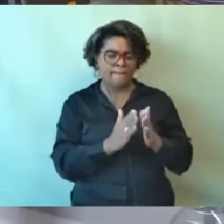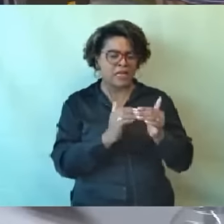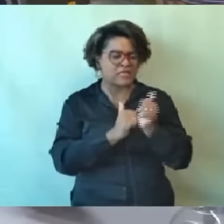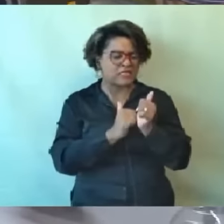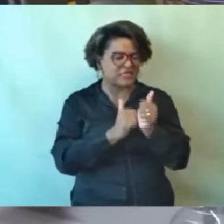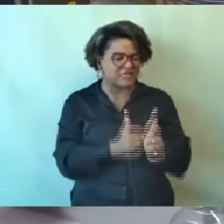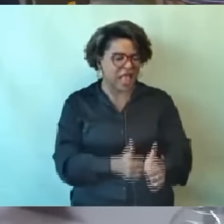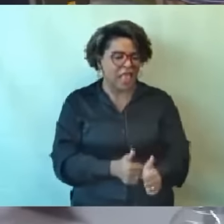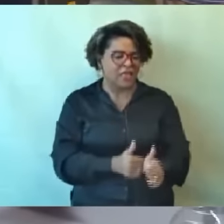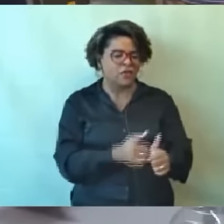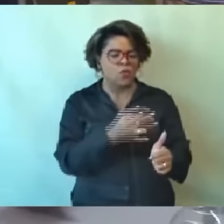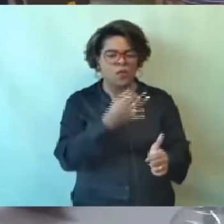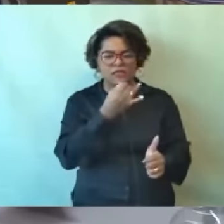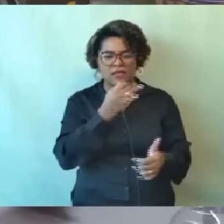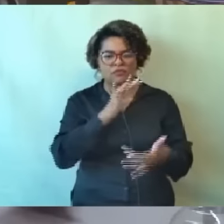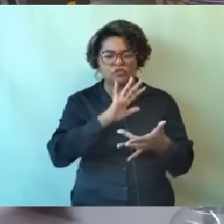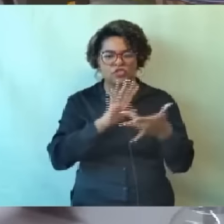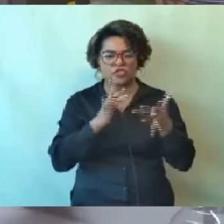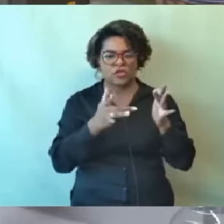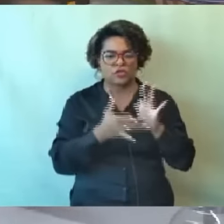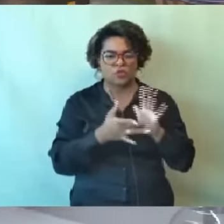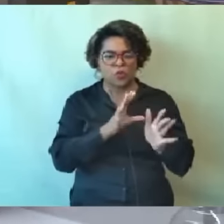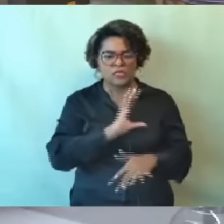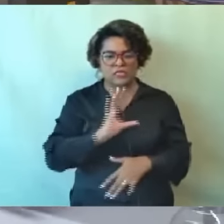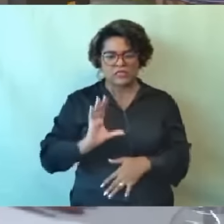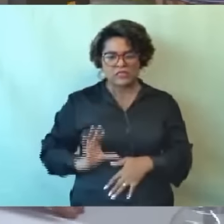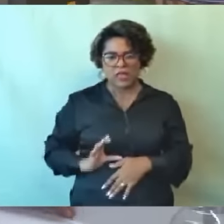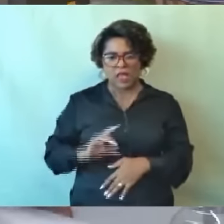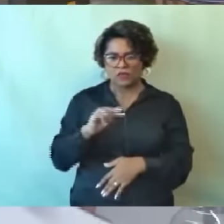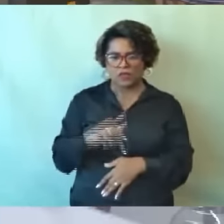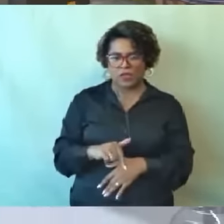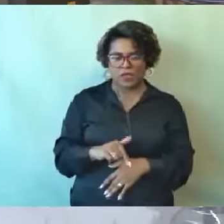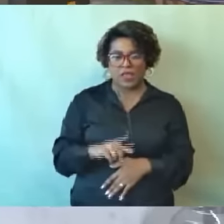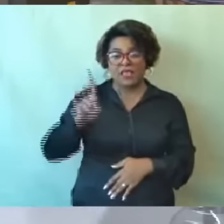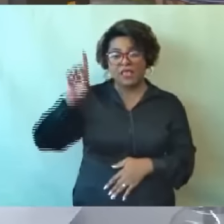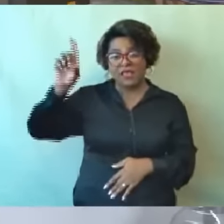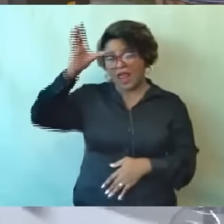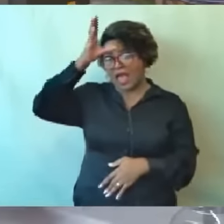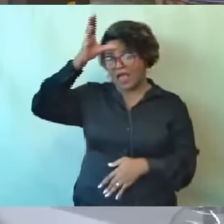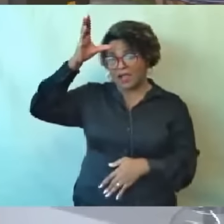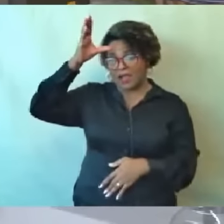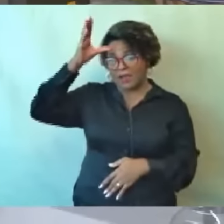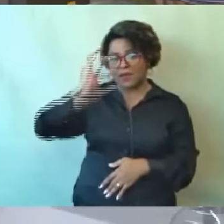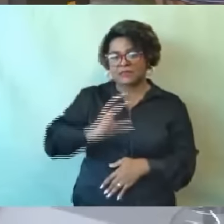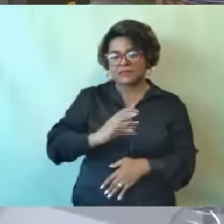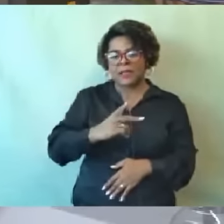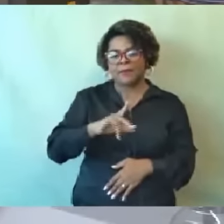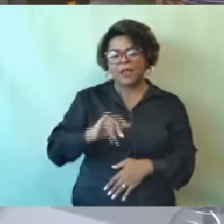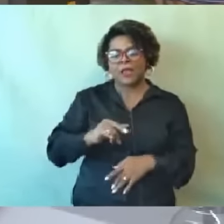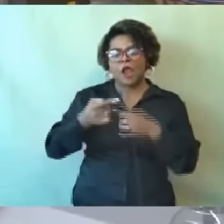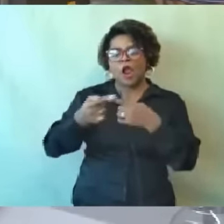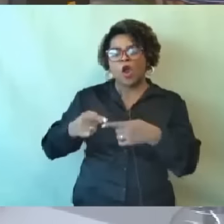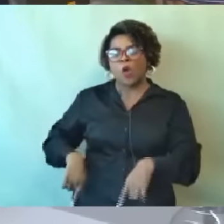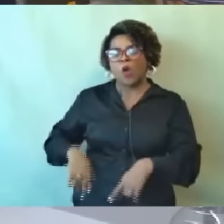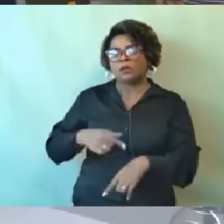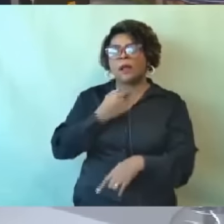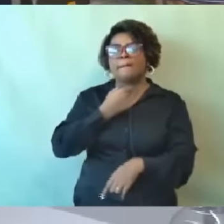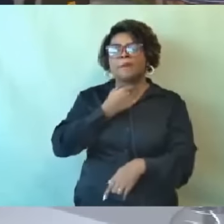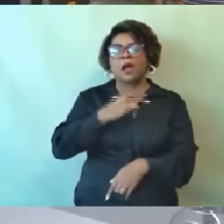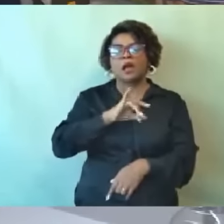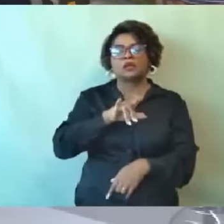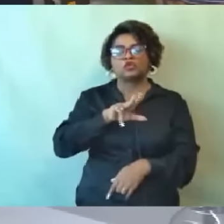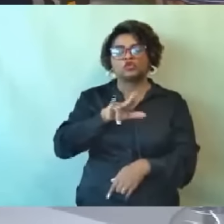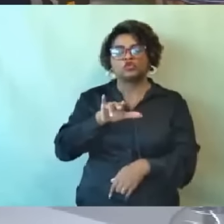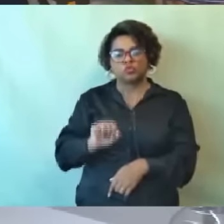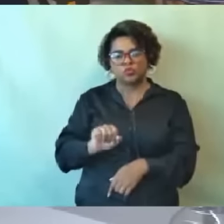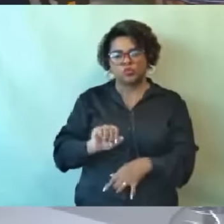E a Câmara de São Paulo queria fazer uma CPI contra o Padre Júlio. Então, eu acho que esse nosso relatório final poderia, sim, fazer uma referência. Nós queremos uma